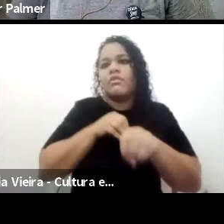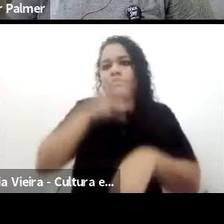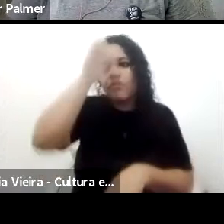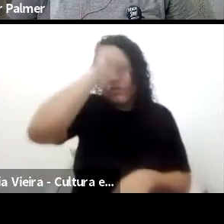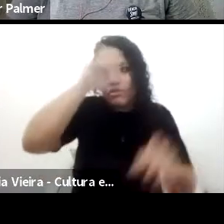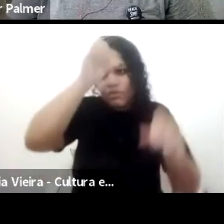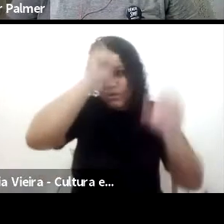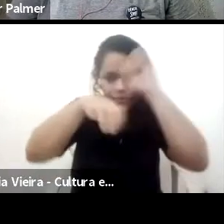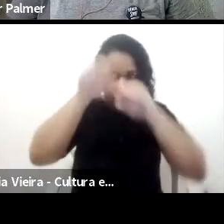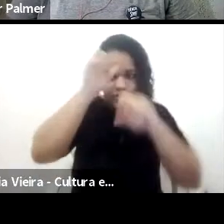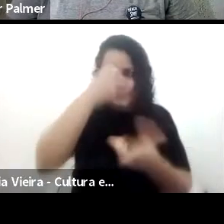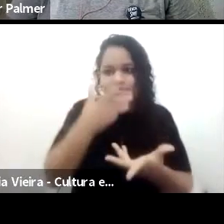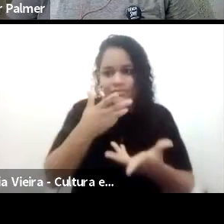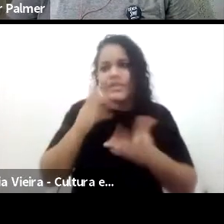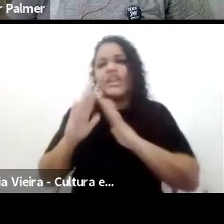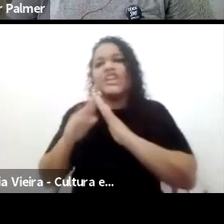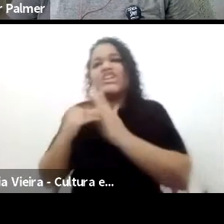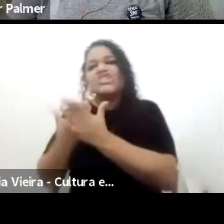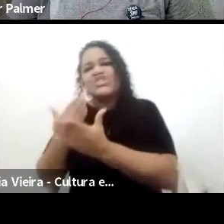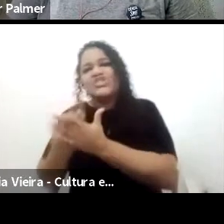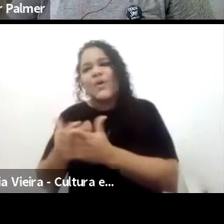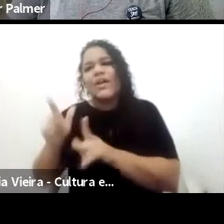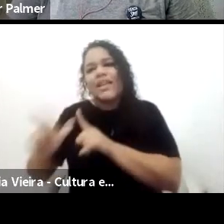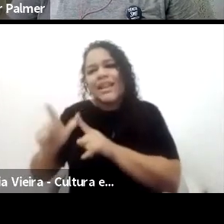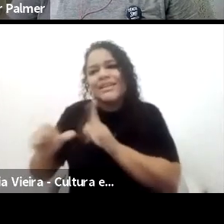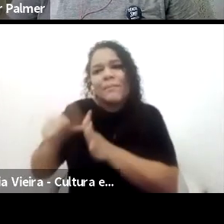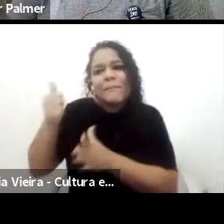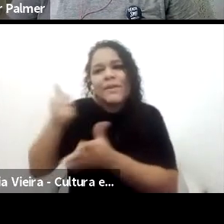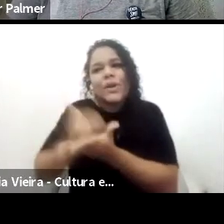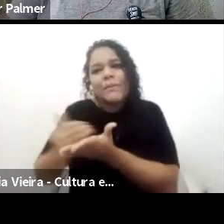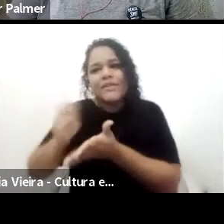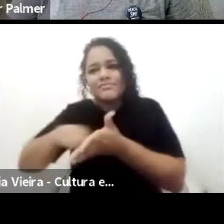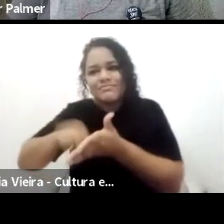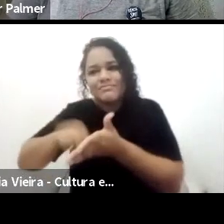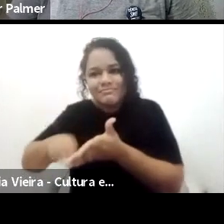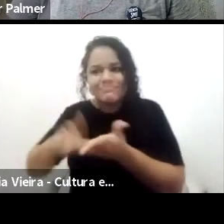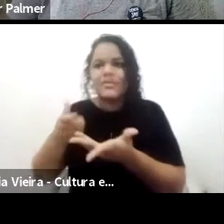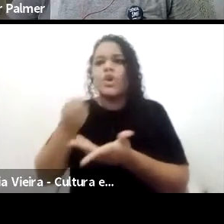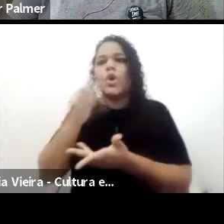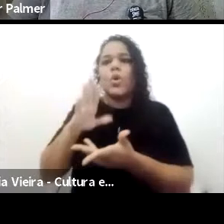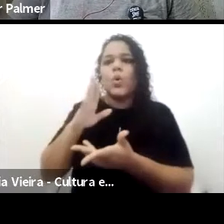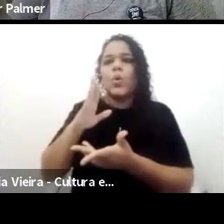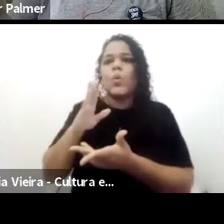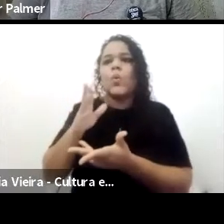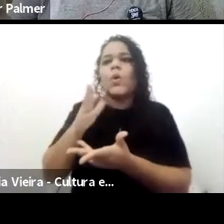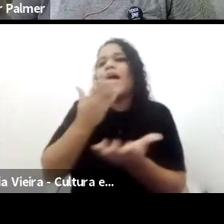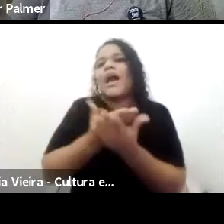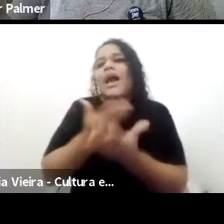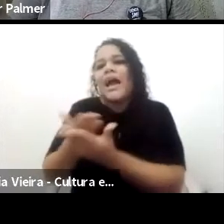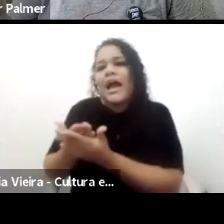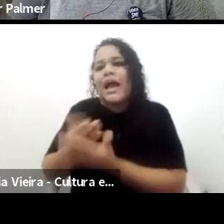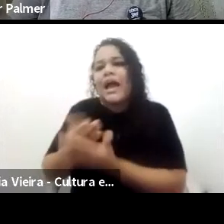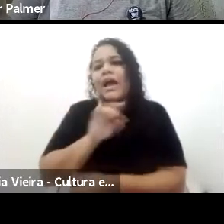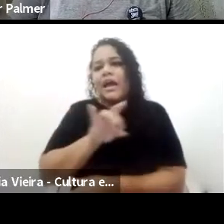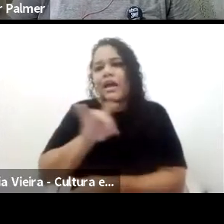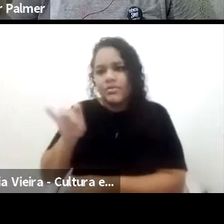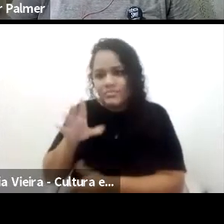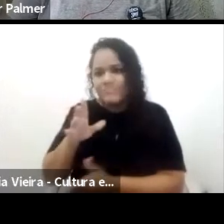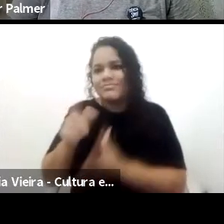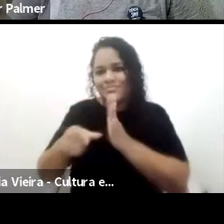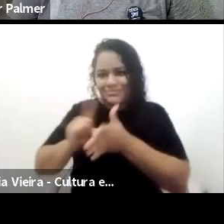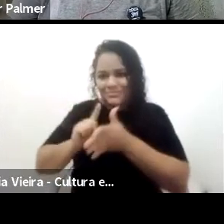de primeiras letras, as aulas abursas que a gente estava falando, essas aulas também elas são